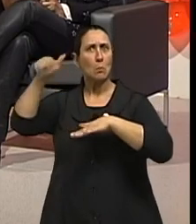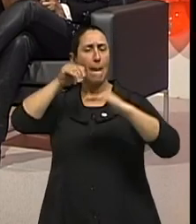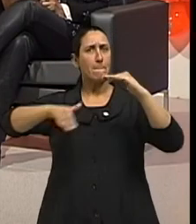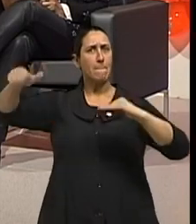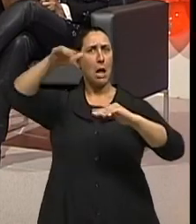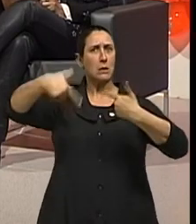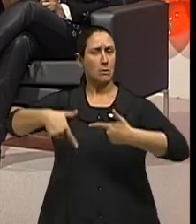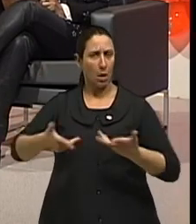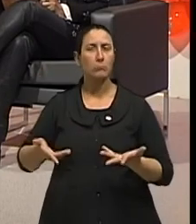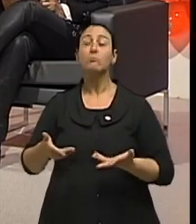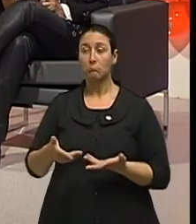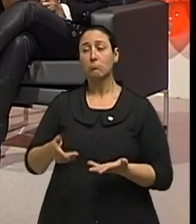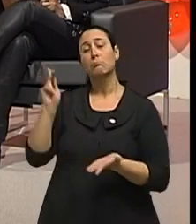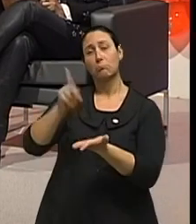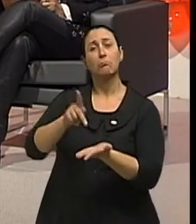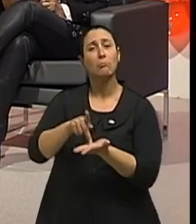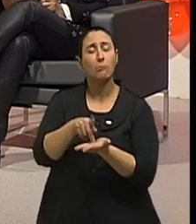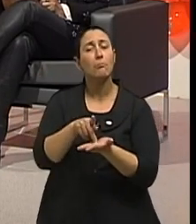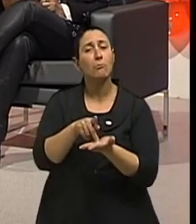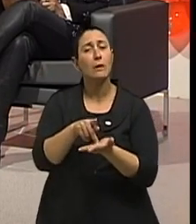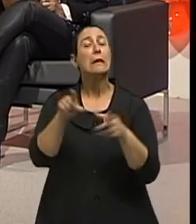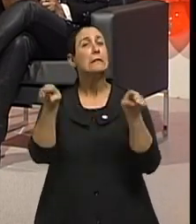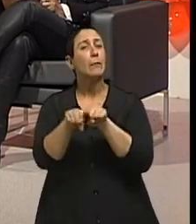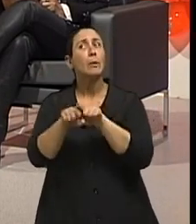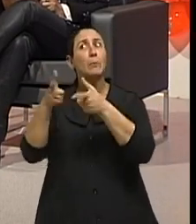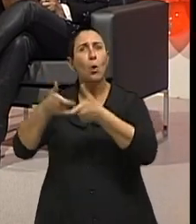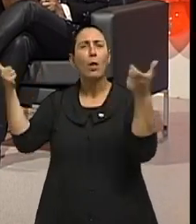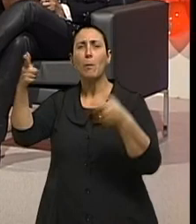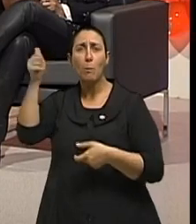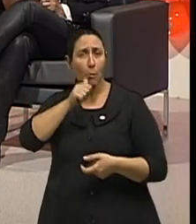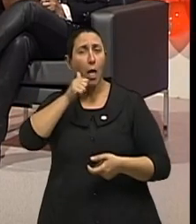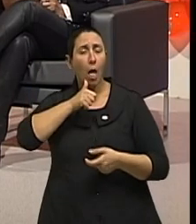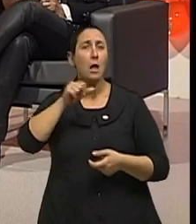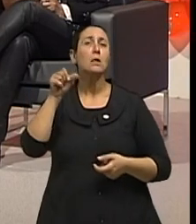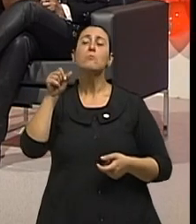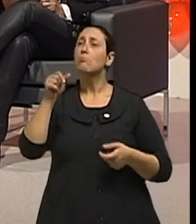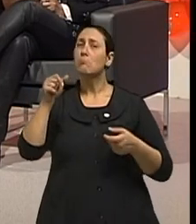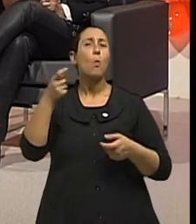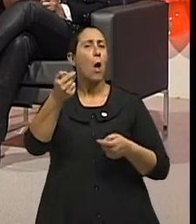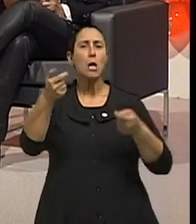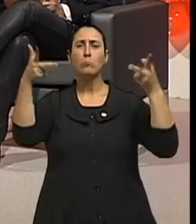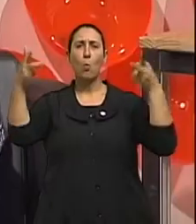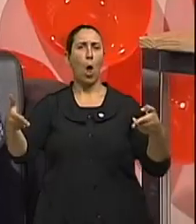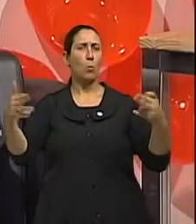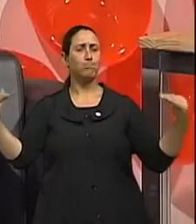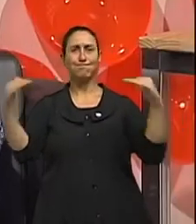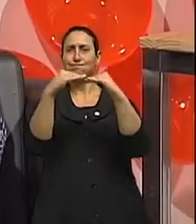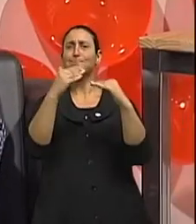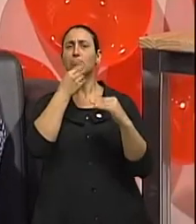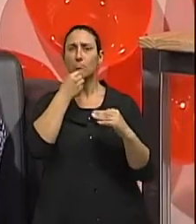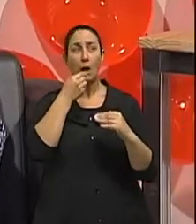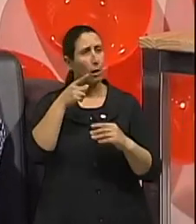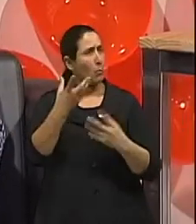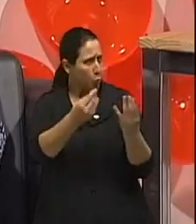É verdade. E com isso também elas estão tendo os mesmos sintomas que os homens, né? Morrendo